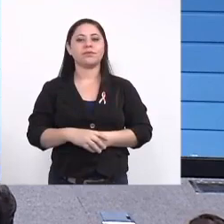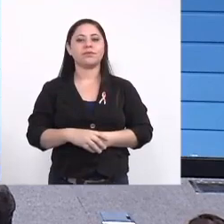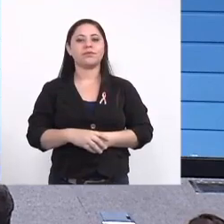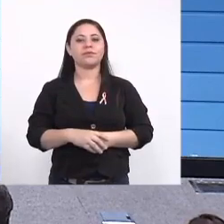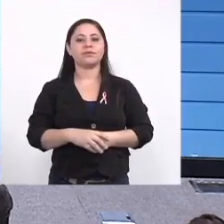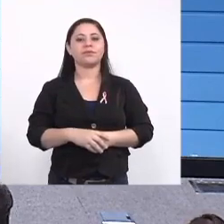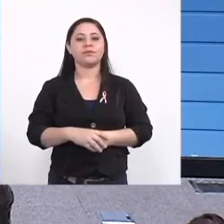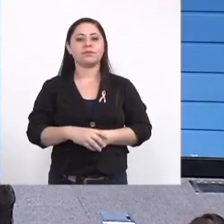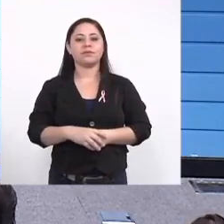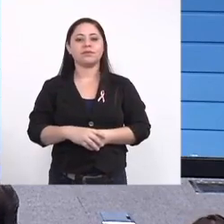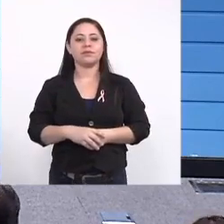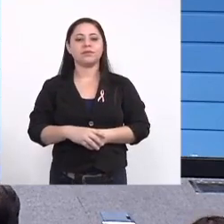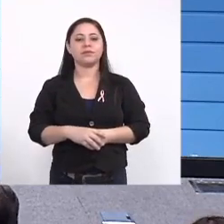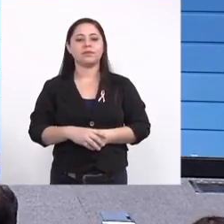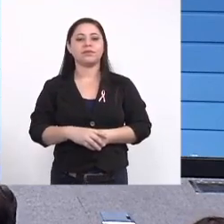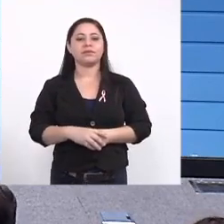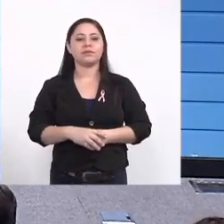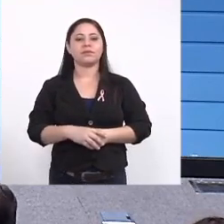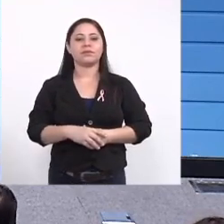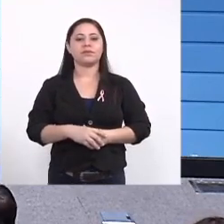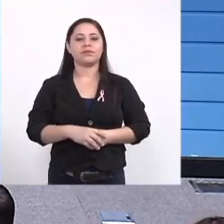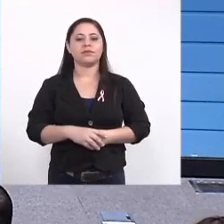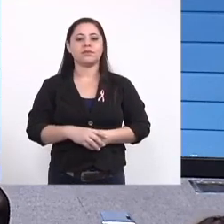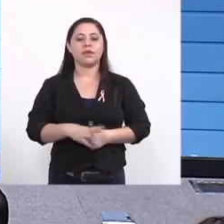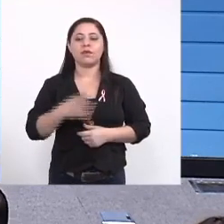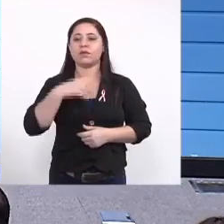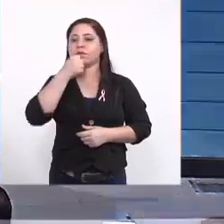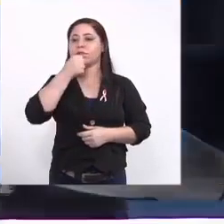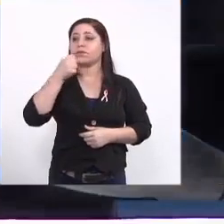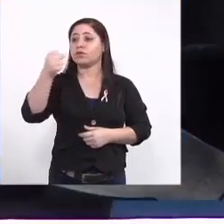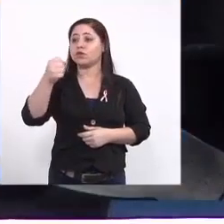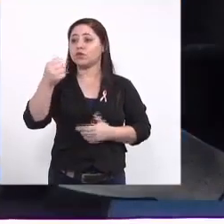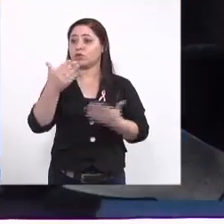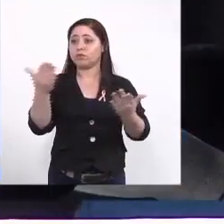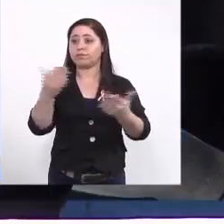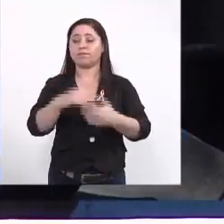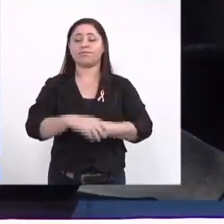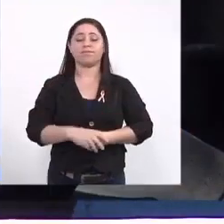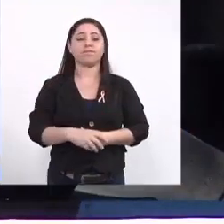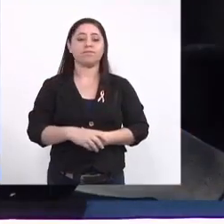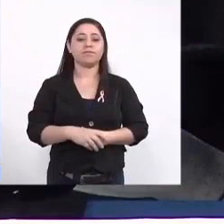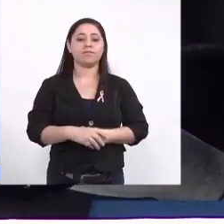A Edi vai levar o microfone até vocês